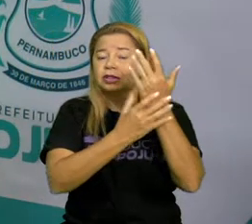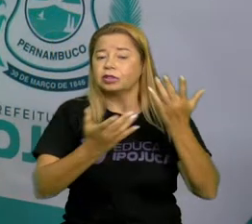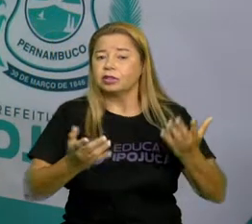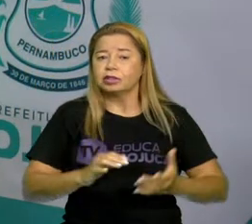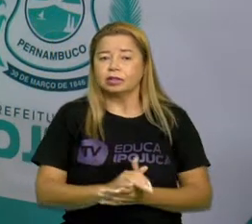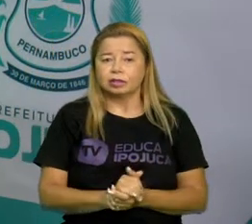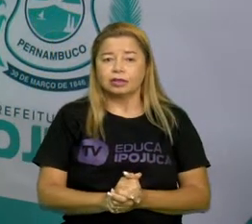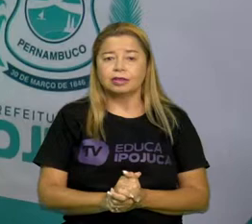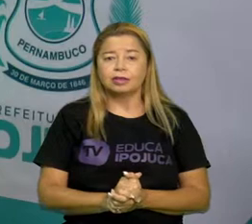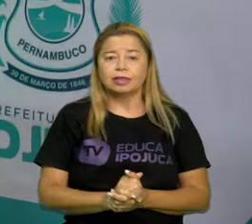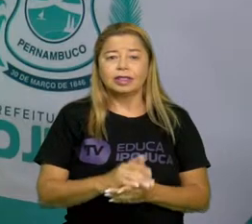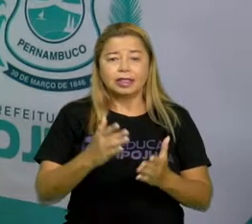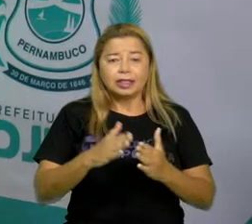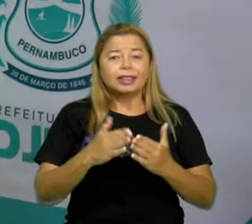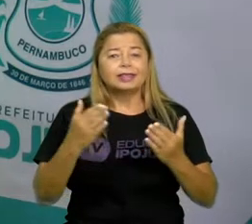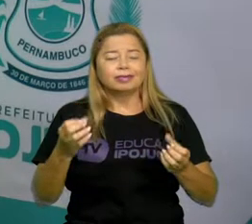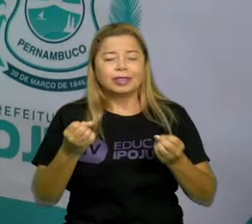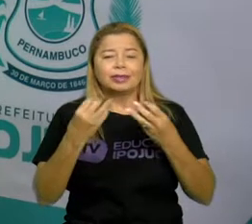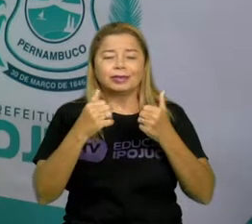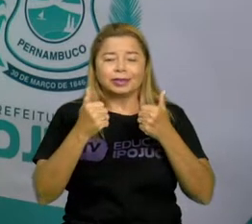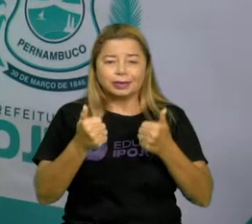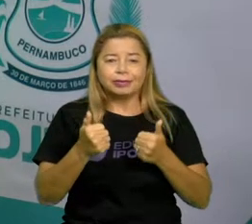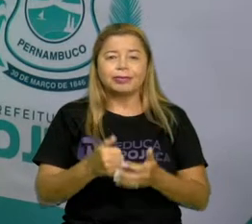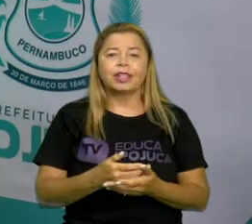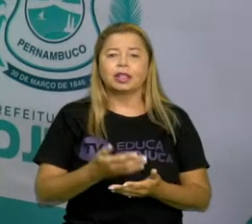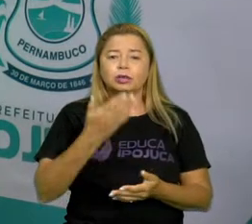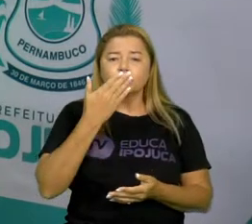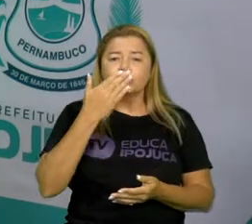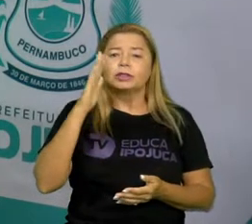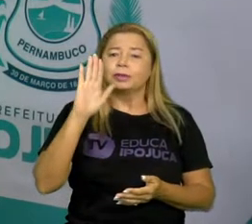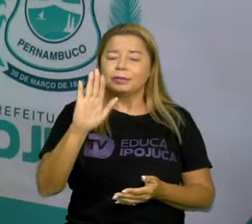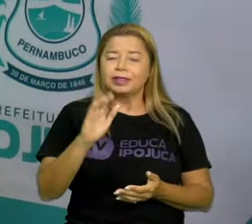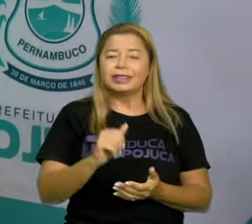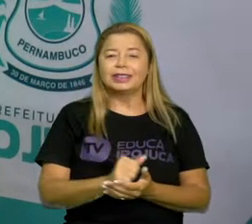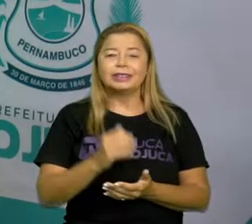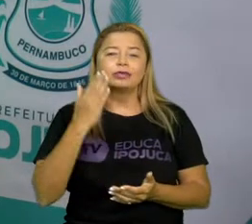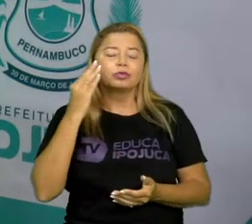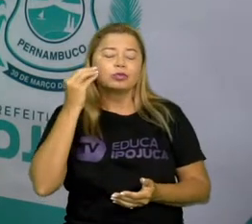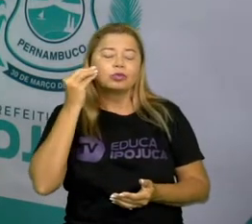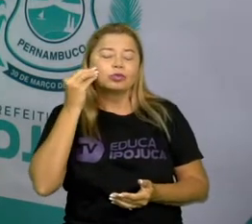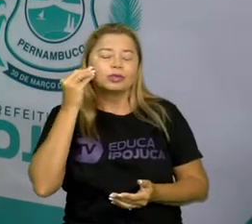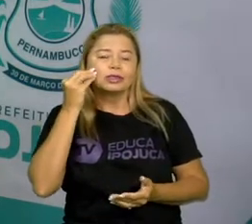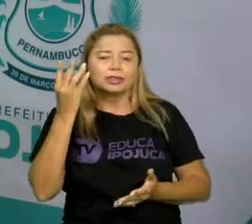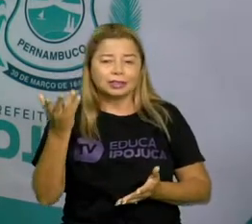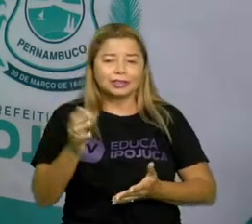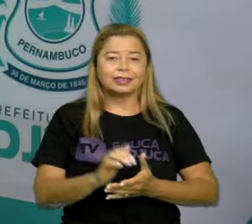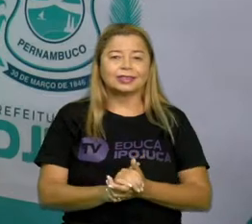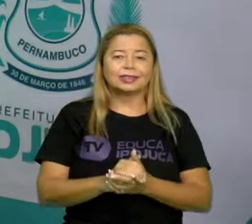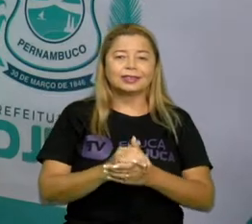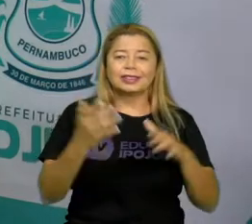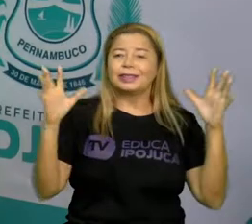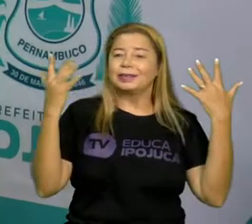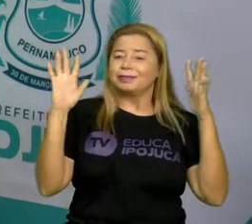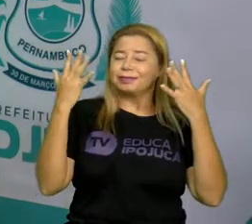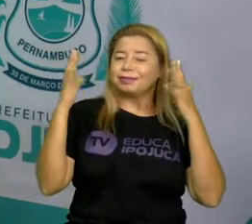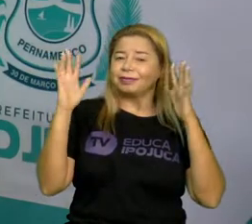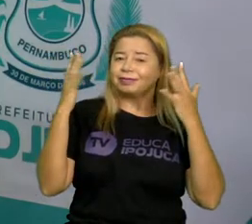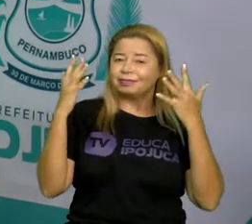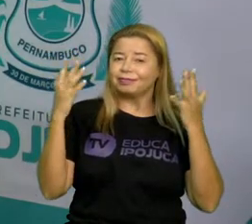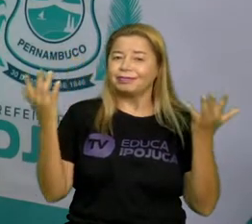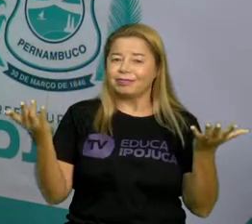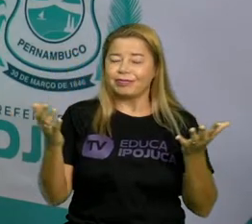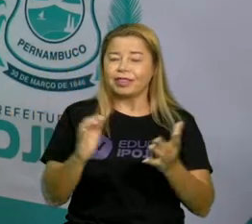bem! Eu vou mandar um beijo de luz para você que respondeu correto. Primeiro beijo e depois parabéns porque realmente.